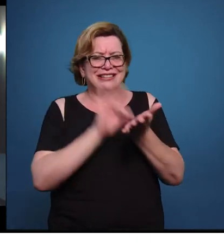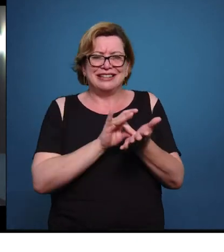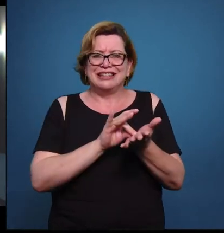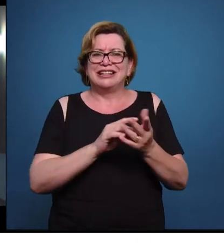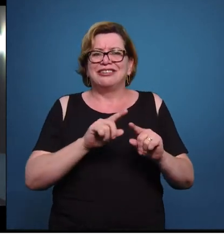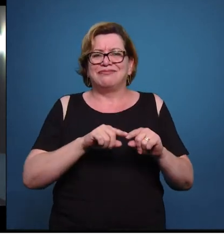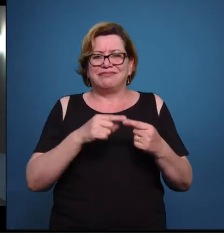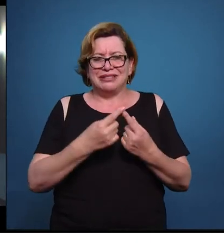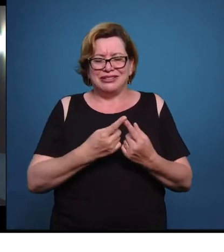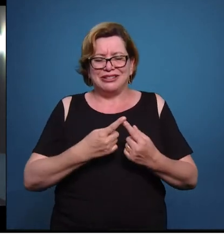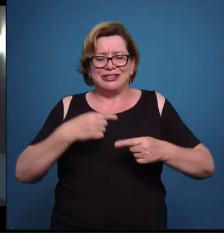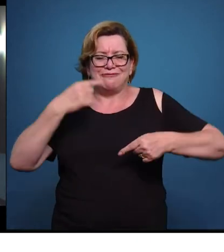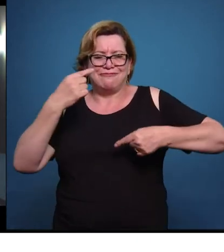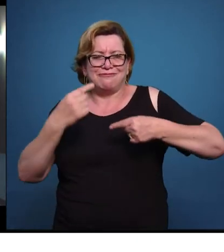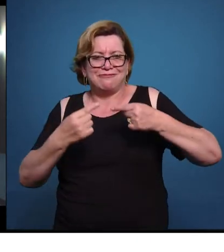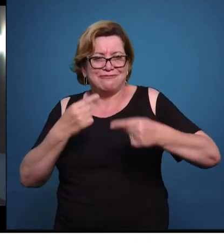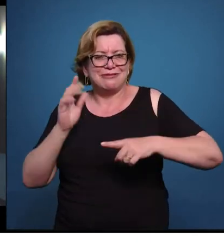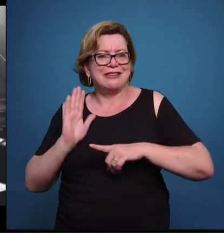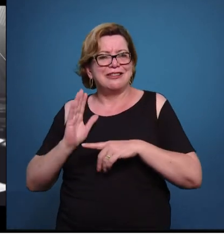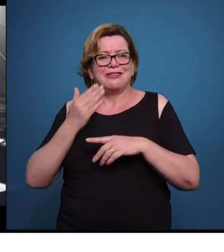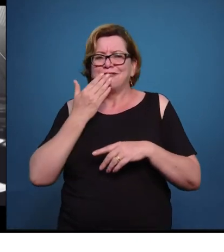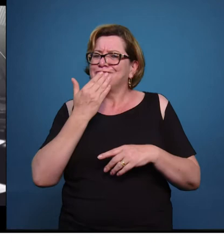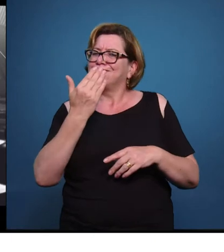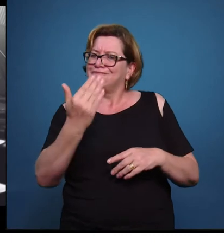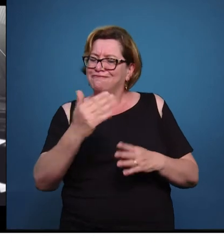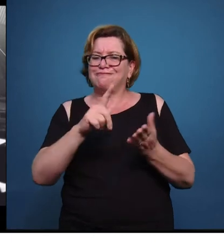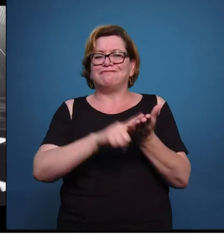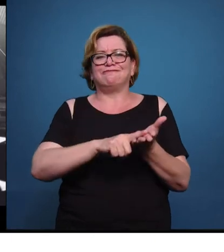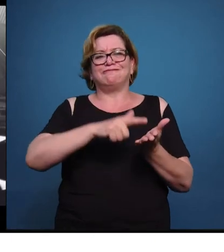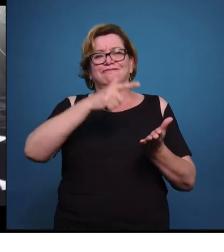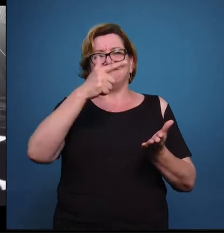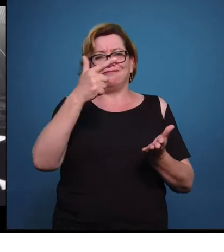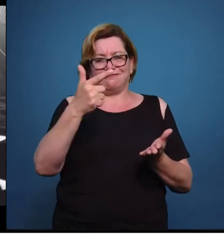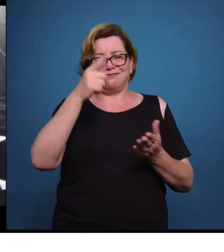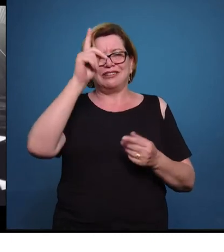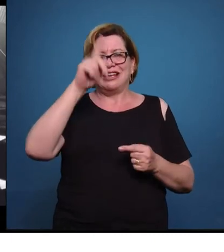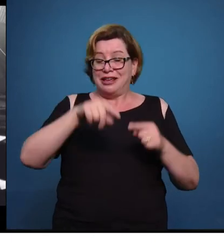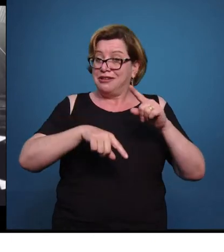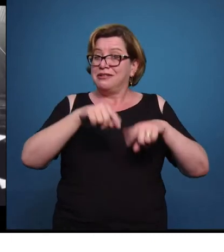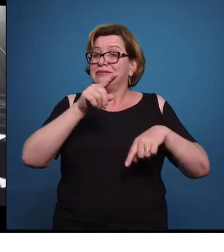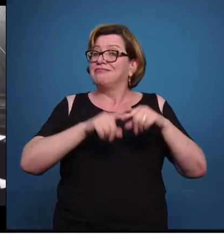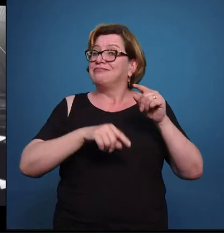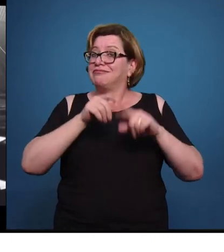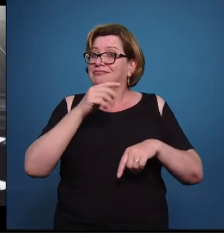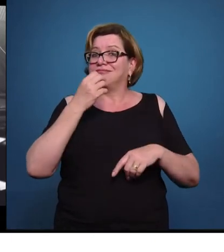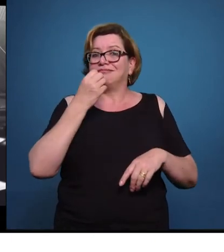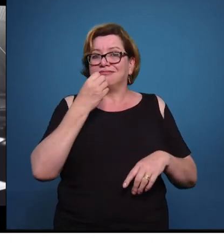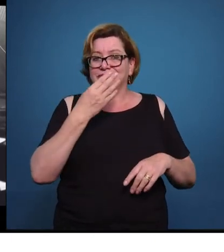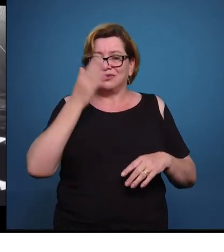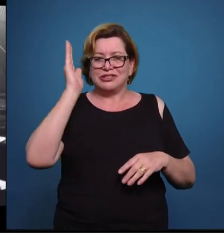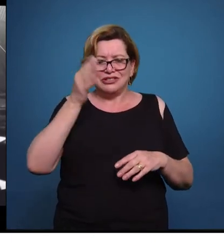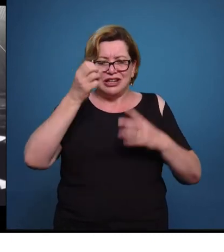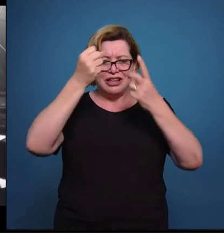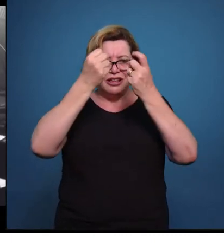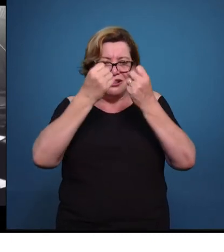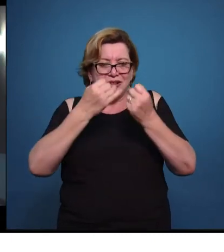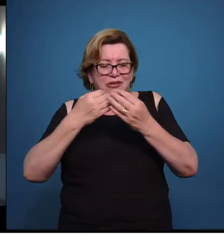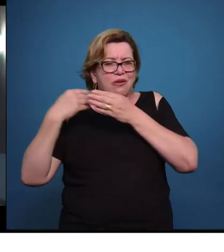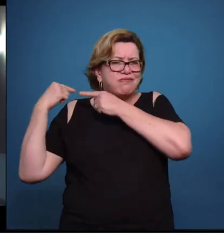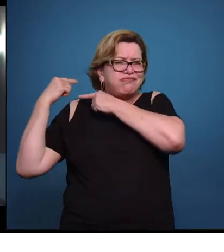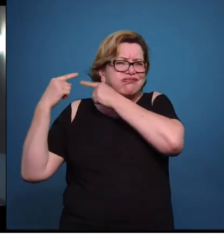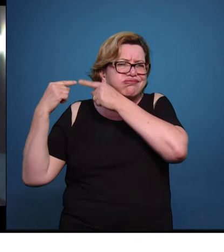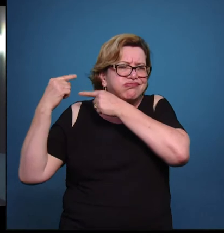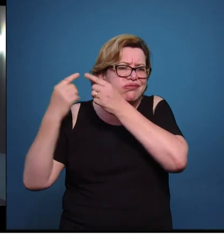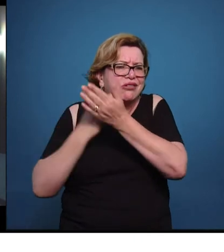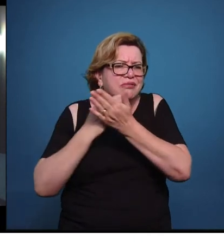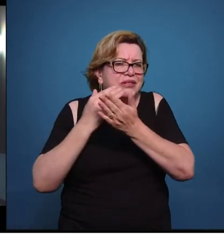Mas nós estamos advogando em favor do jornal. O jornal é uma matéria-prima. Você citou aí idade do jornal, tá bem? O